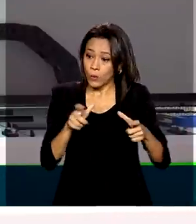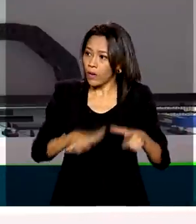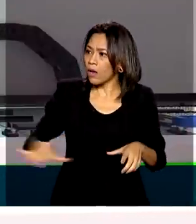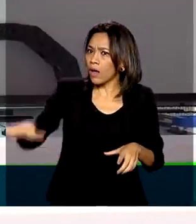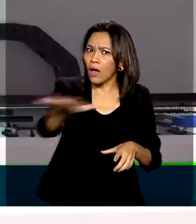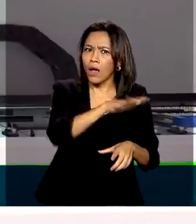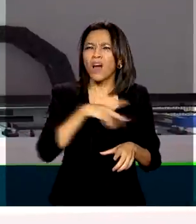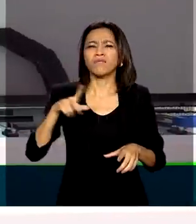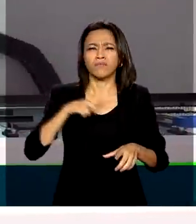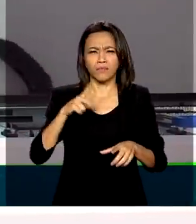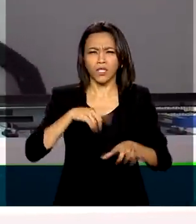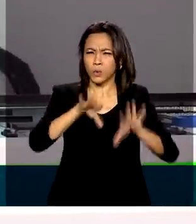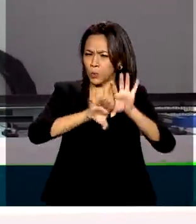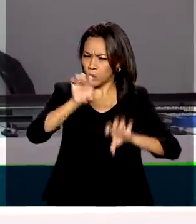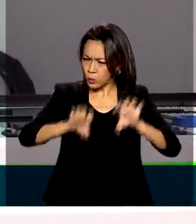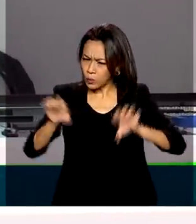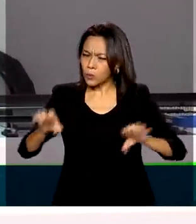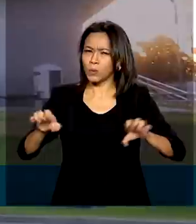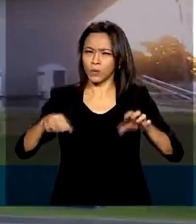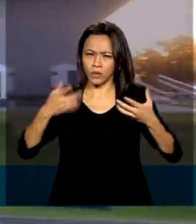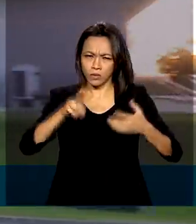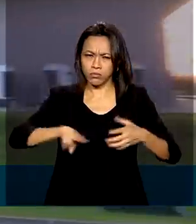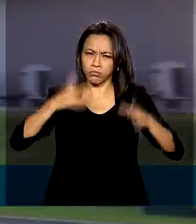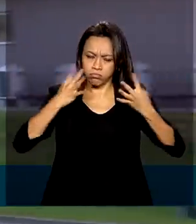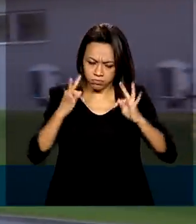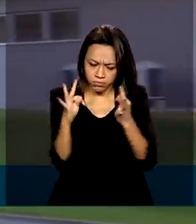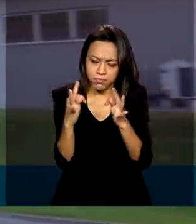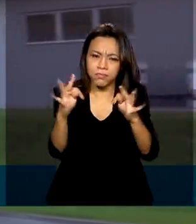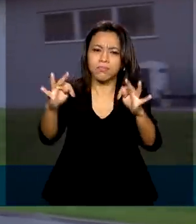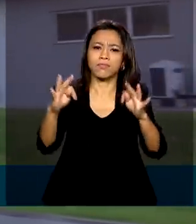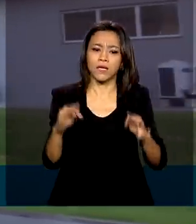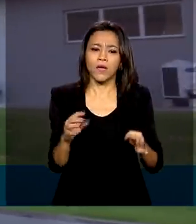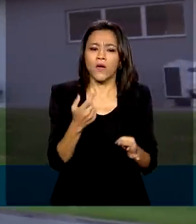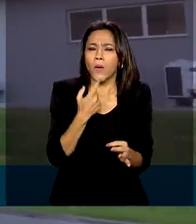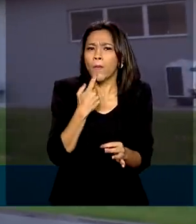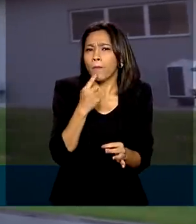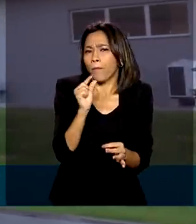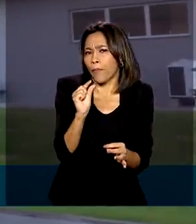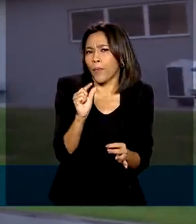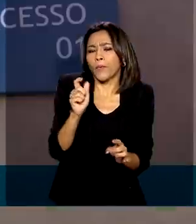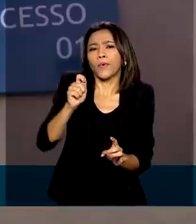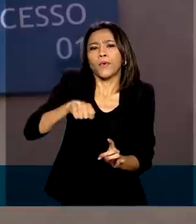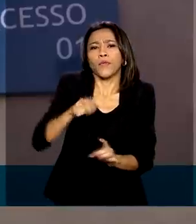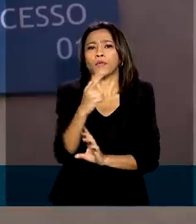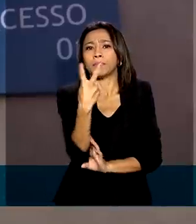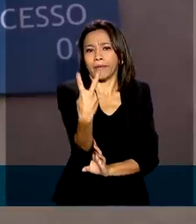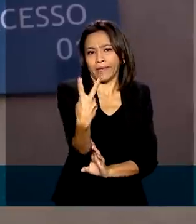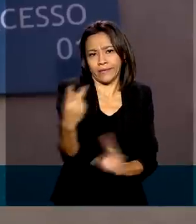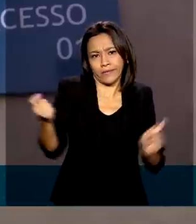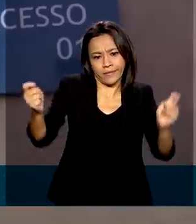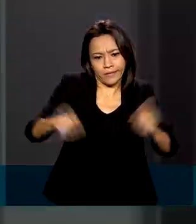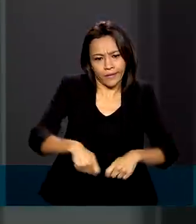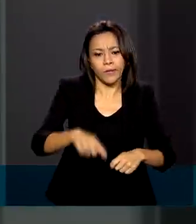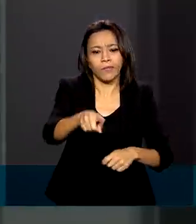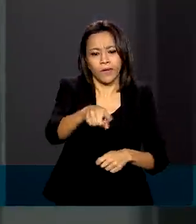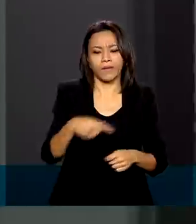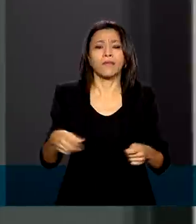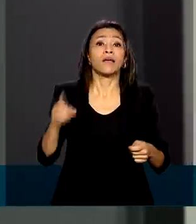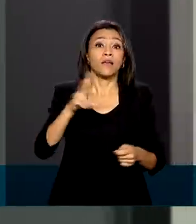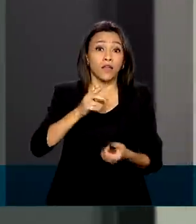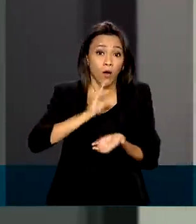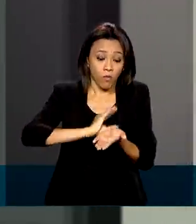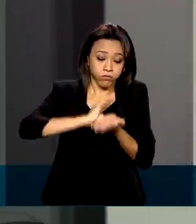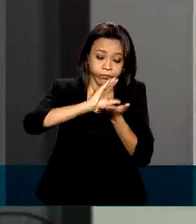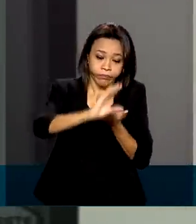equipado com plataformas automatizadas. Foi construído em pouco mais de dois meses e terá a operação custeada